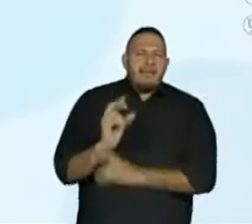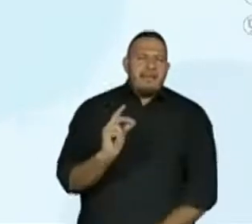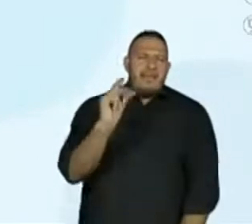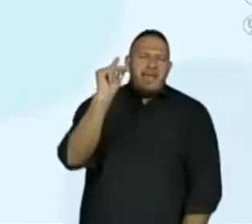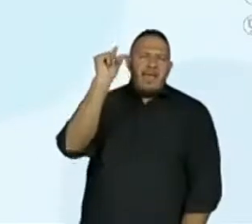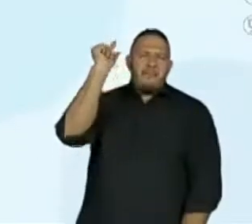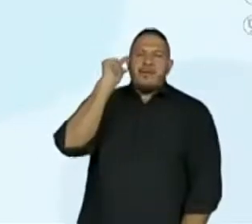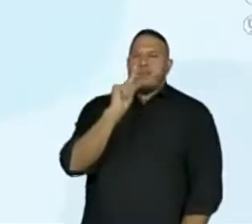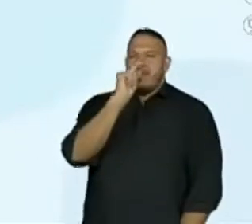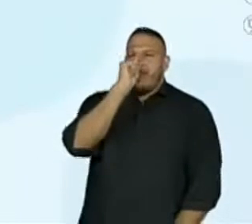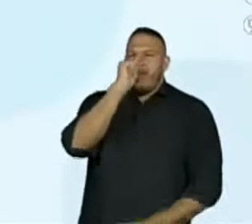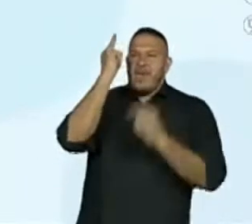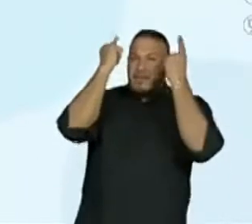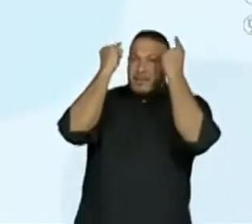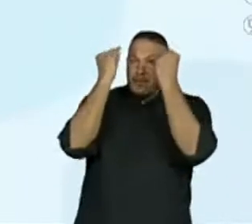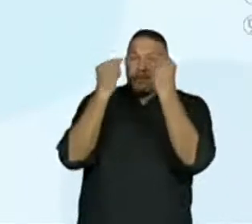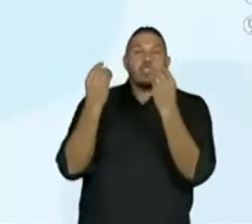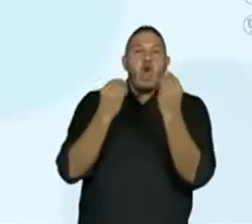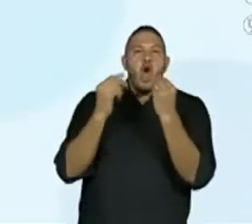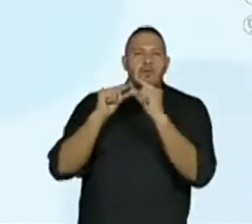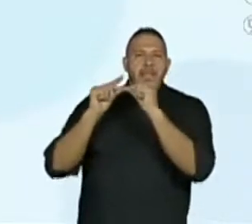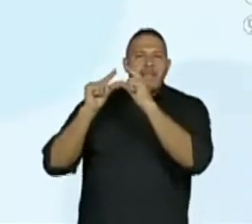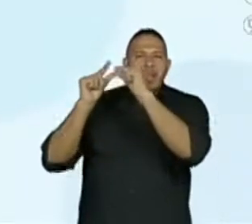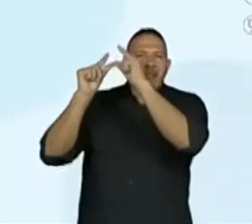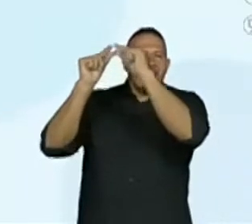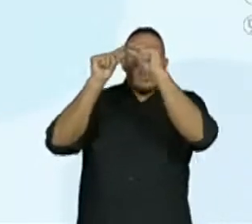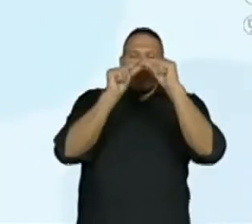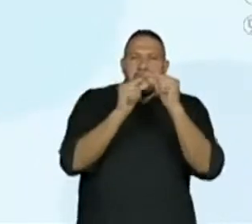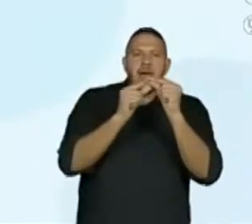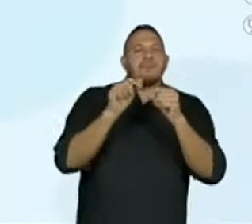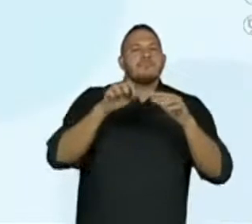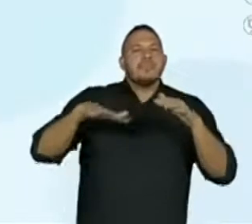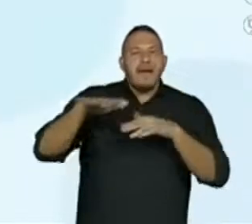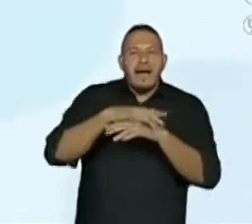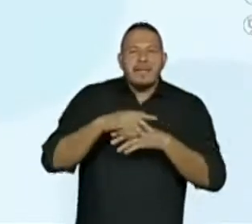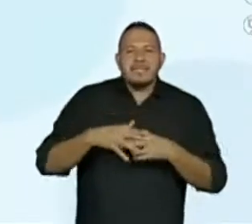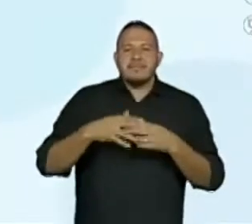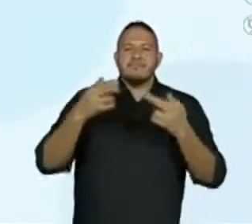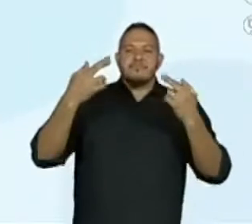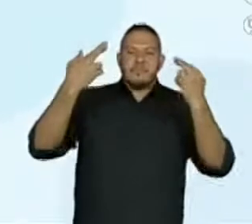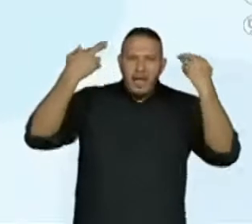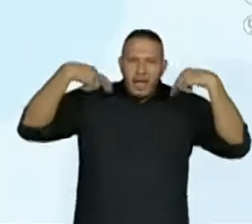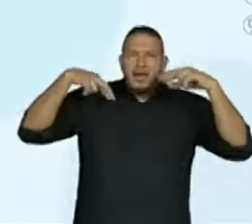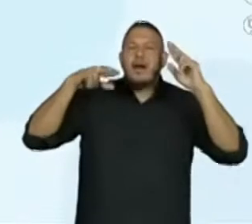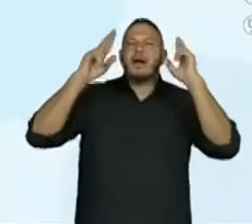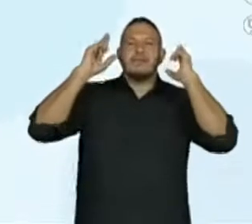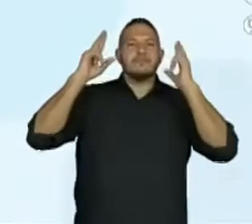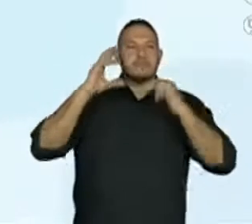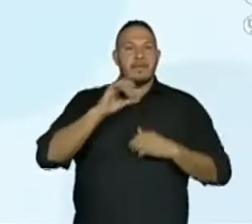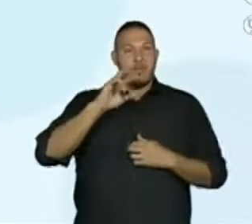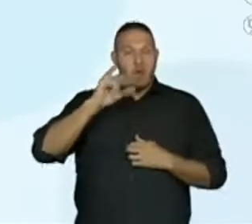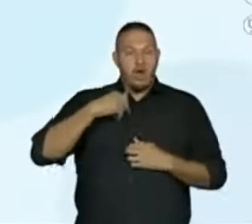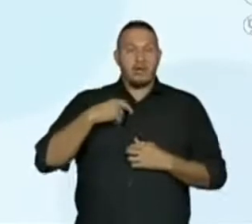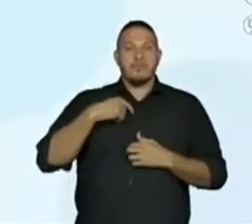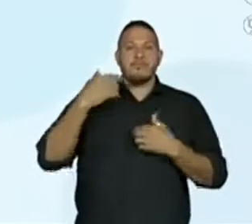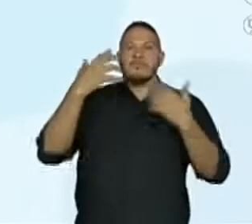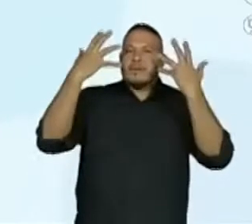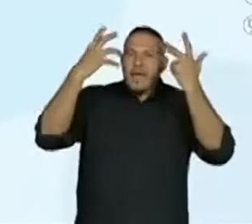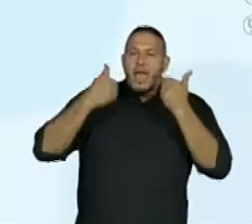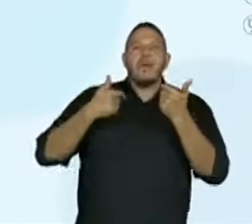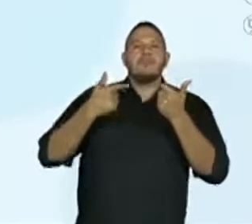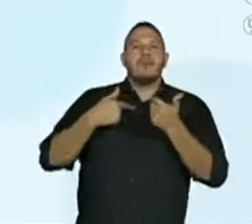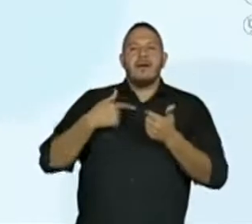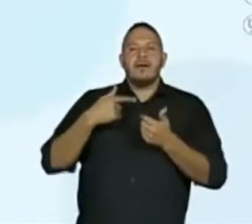a partir da junção de estrelas. Ares, Capricórnio, Leão, Escorpião e muitas